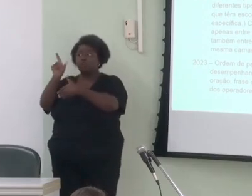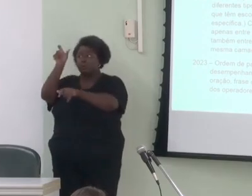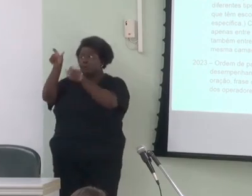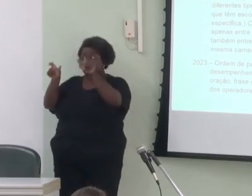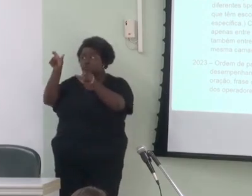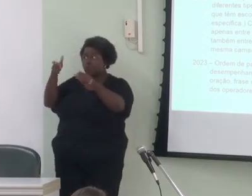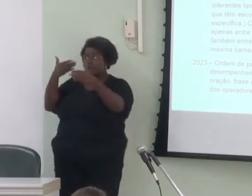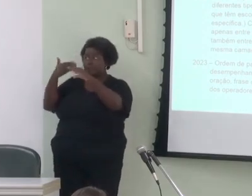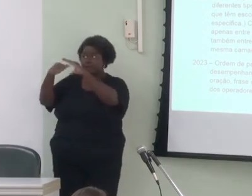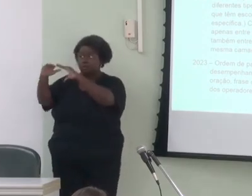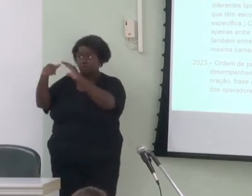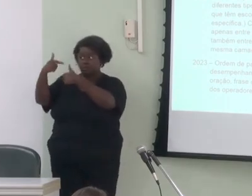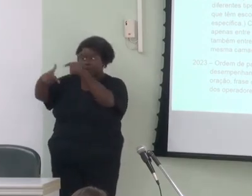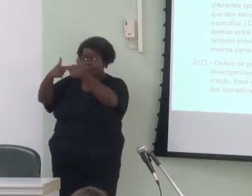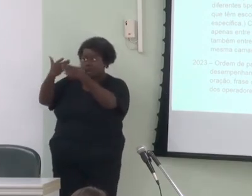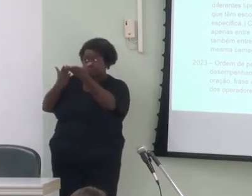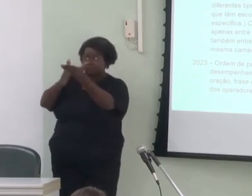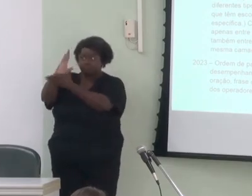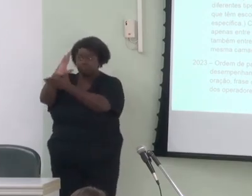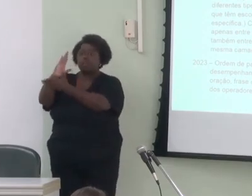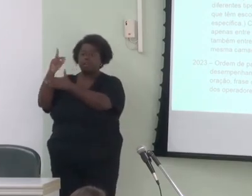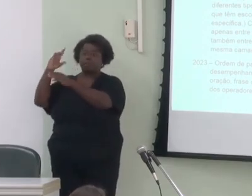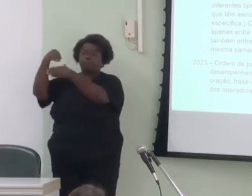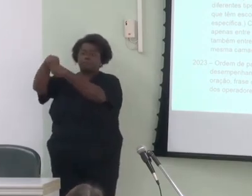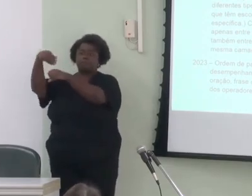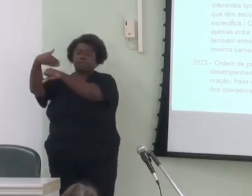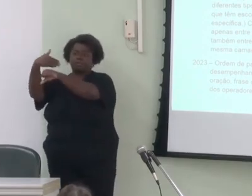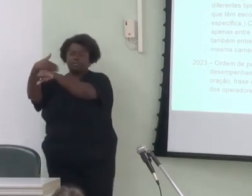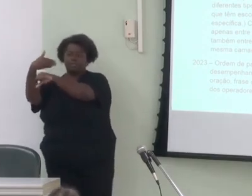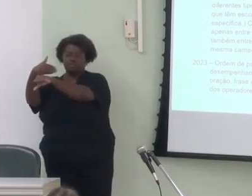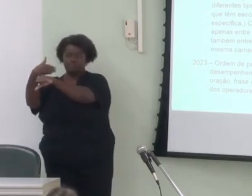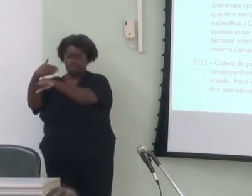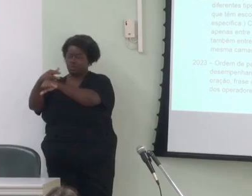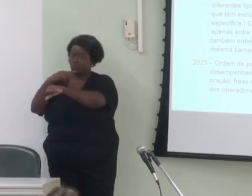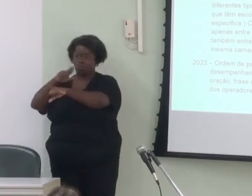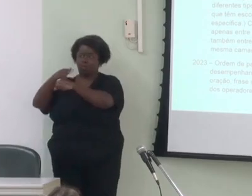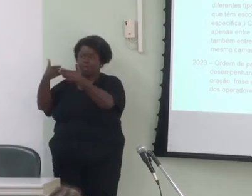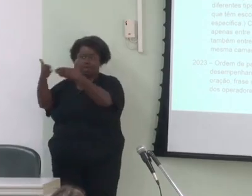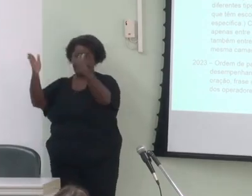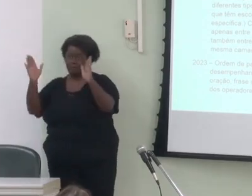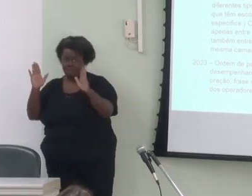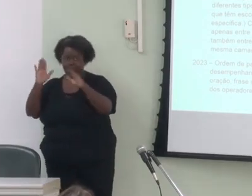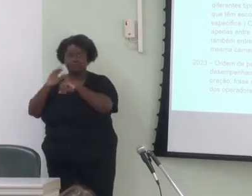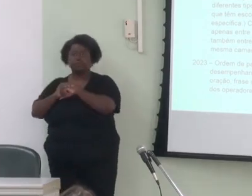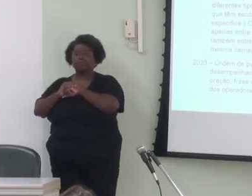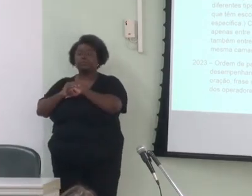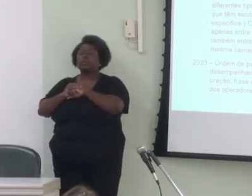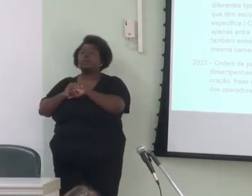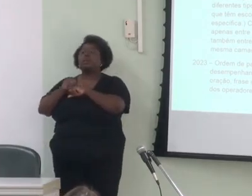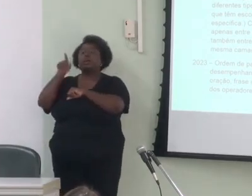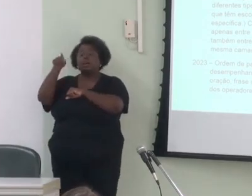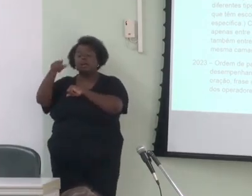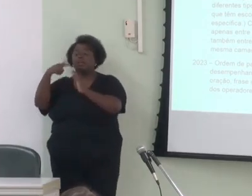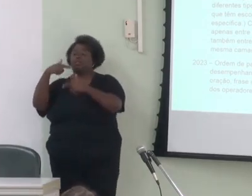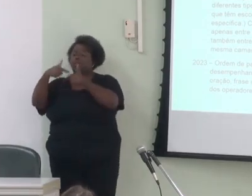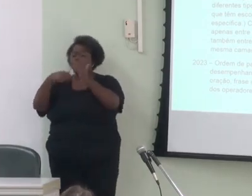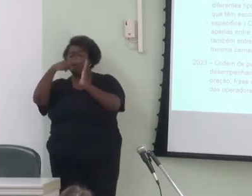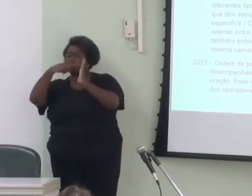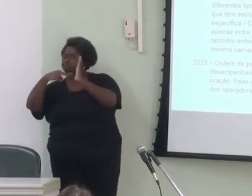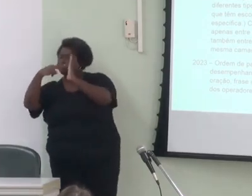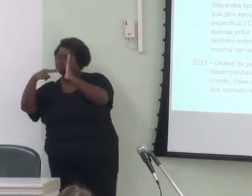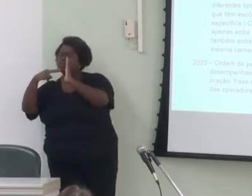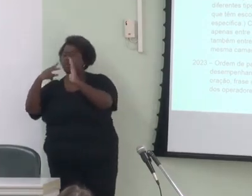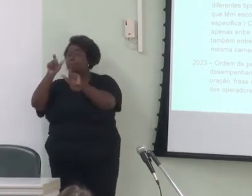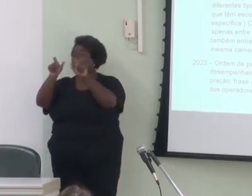discussão participam dele. Cada trabalho é lido com antecedência por todos os participantes e em uma semana,